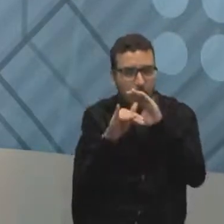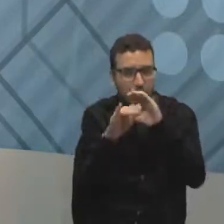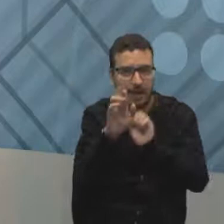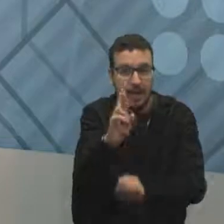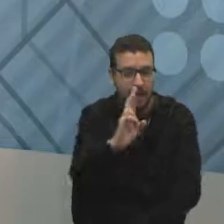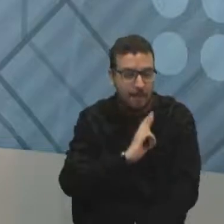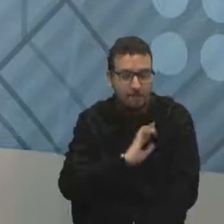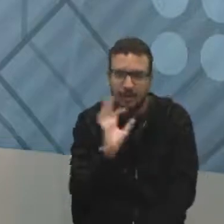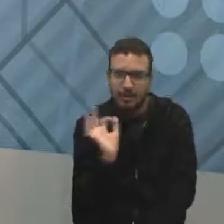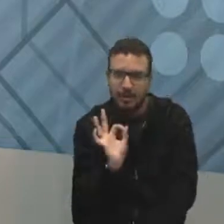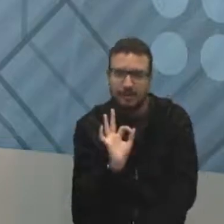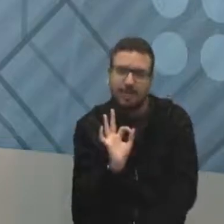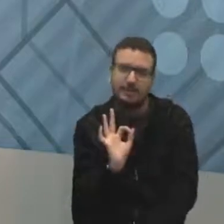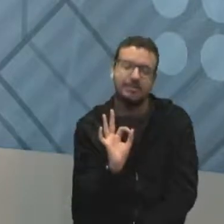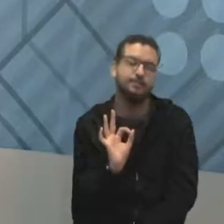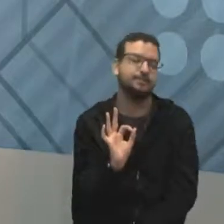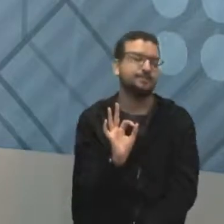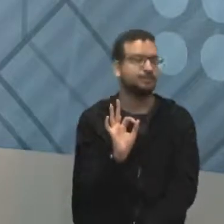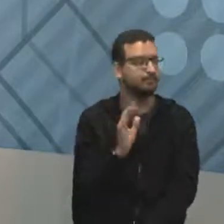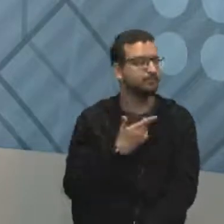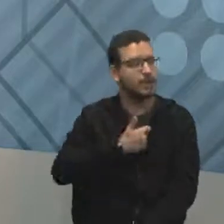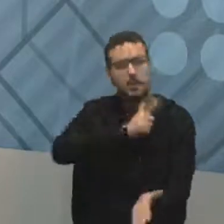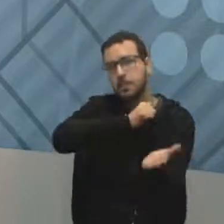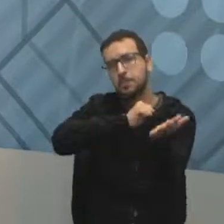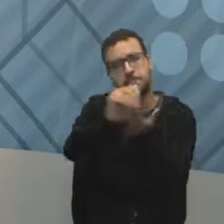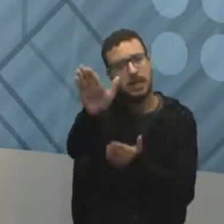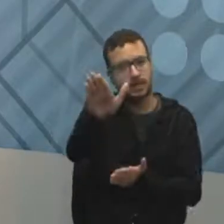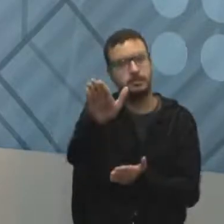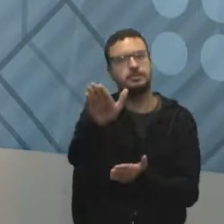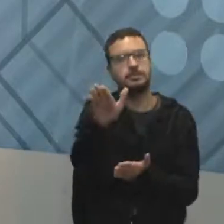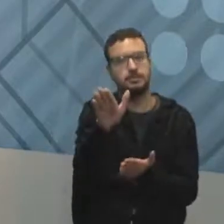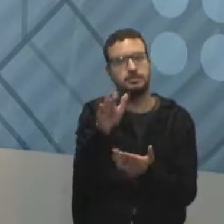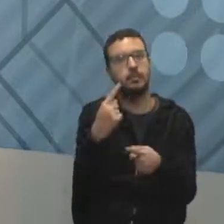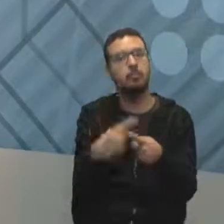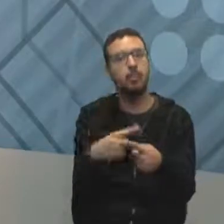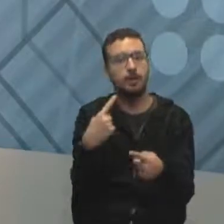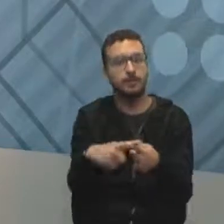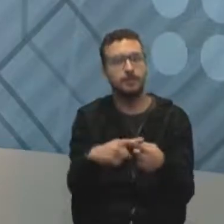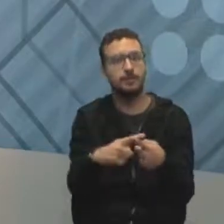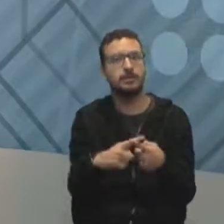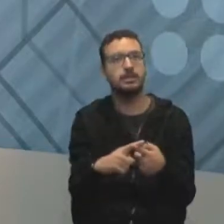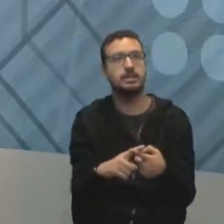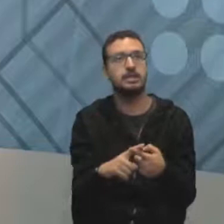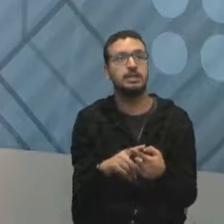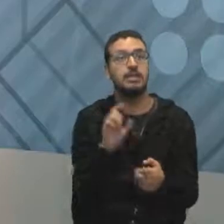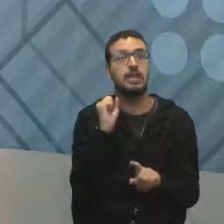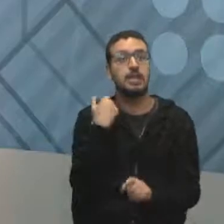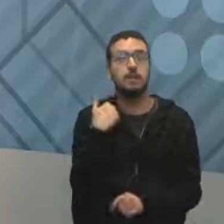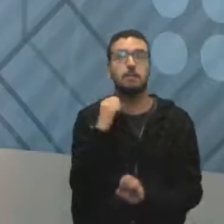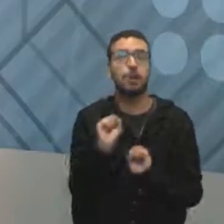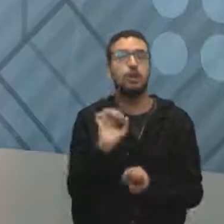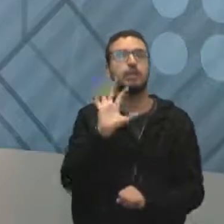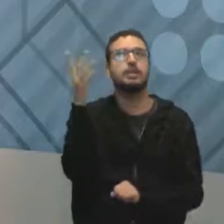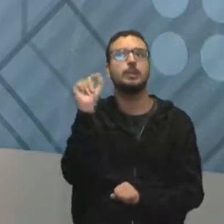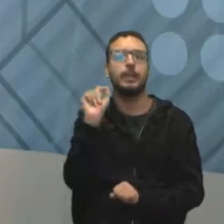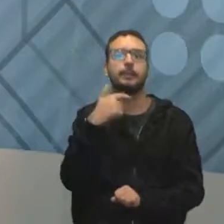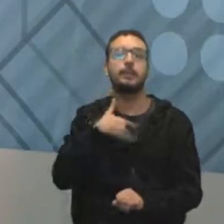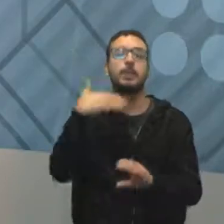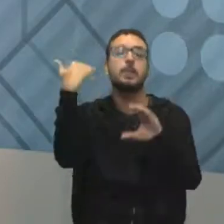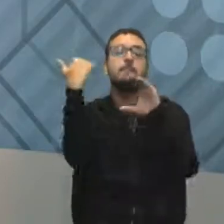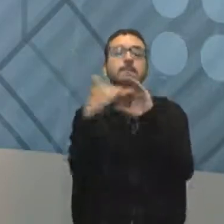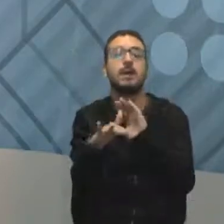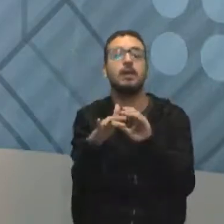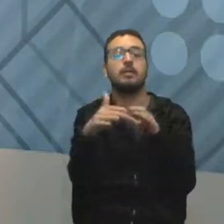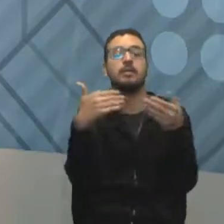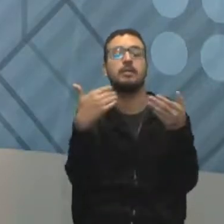risco de você não fazer mais parte da nossa equipe. Sabe por quê? Pode ser que eu tenha te mandado um e-mail sobre um plano de evasão, sobre